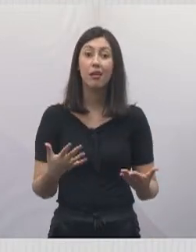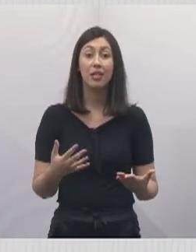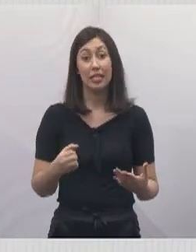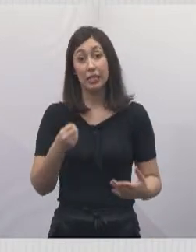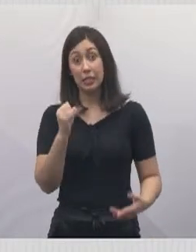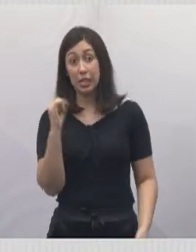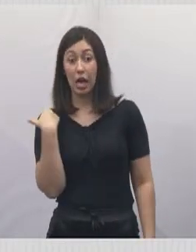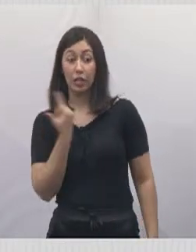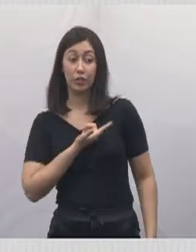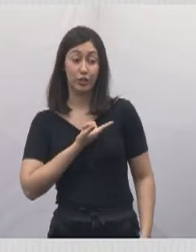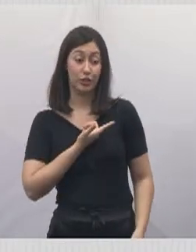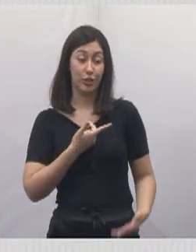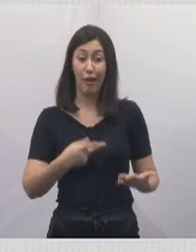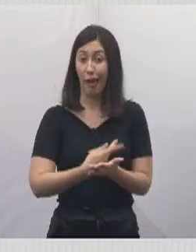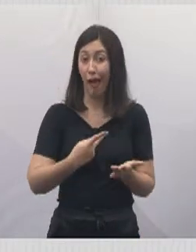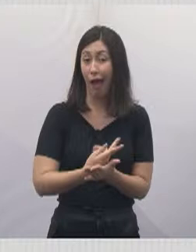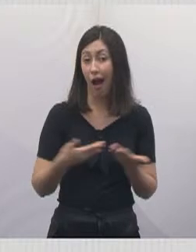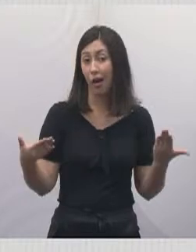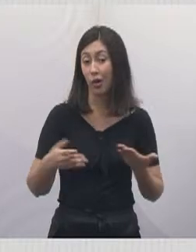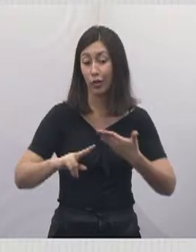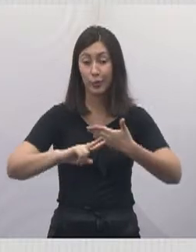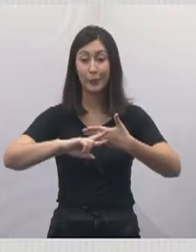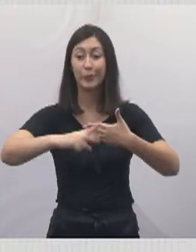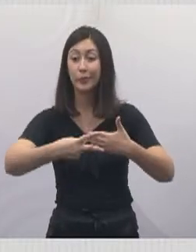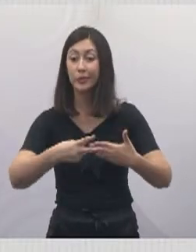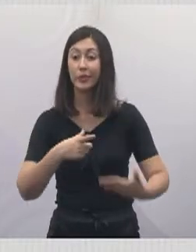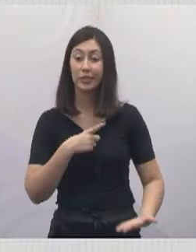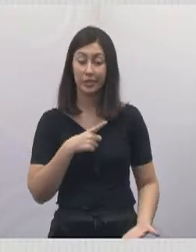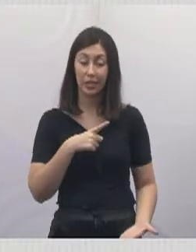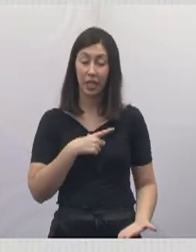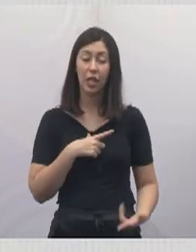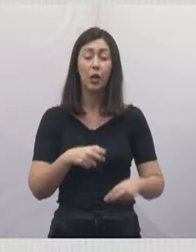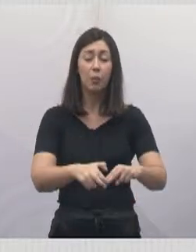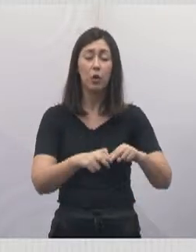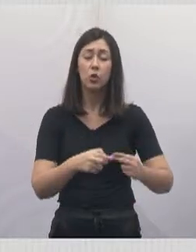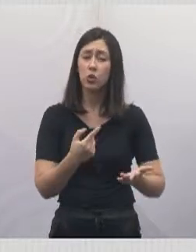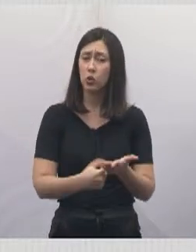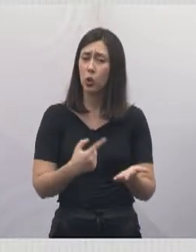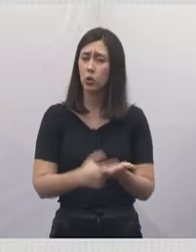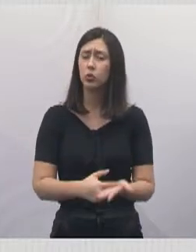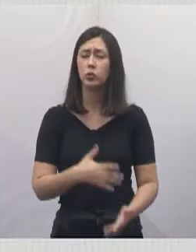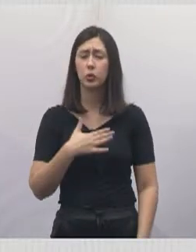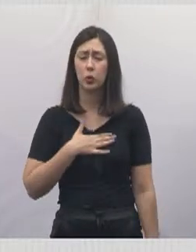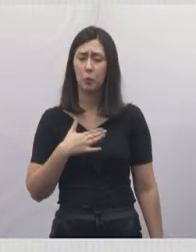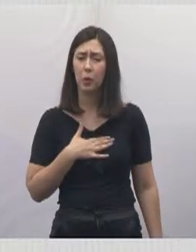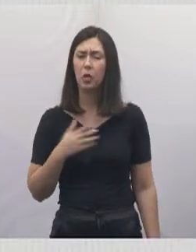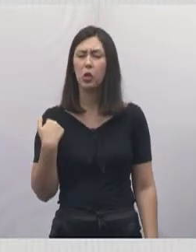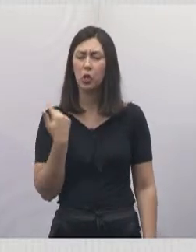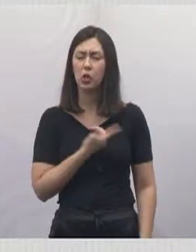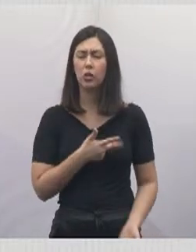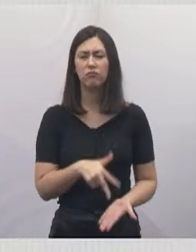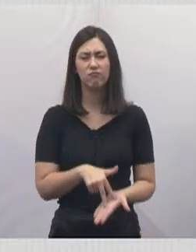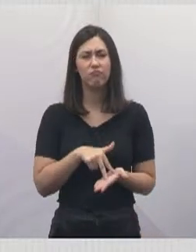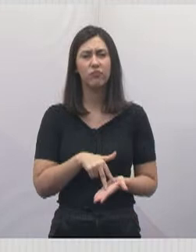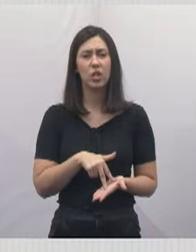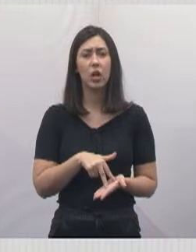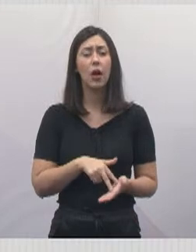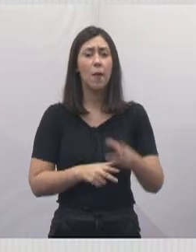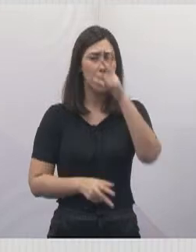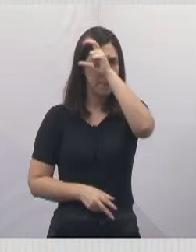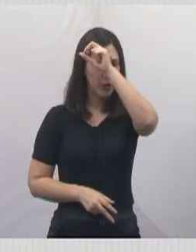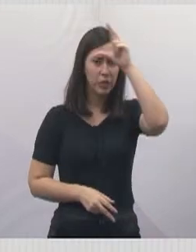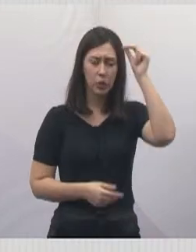fazemos ao nosso meio ambiente. Então, conte com essa viradora, nós estamos firmes, sim. O governo tem, sim, apresentado belíssimos